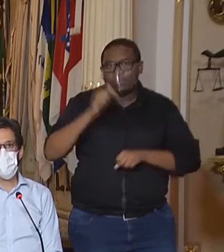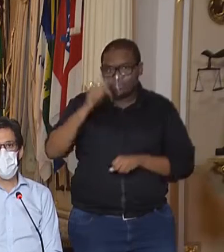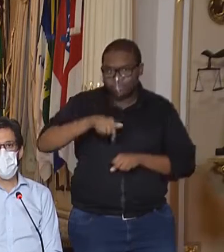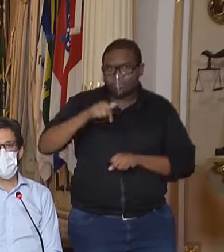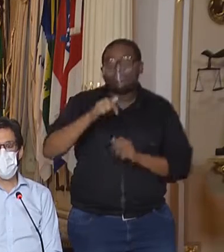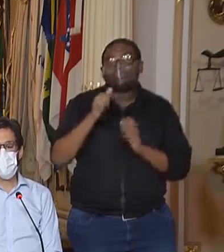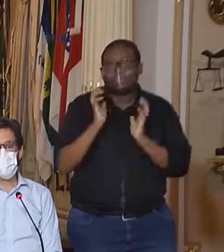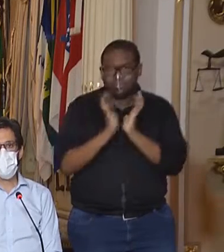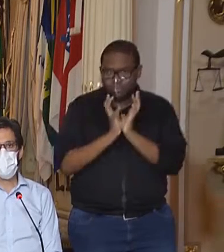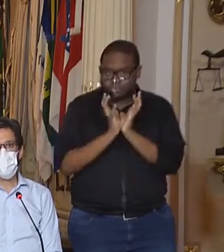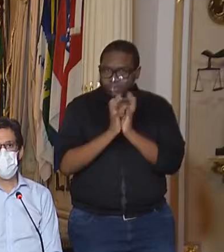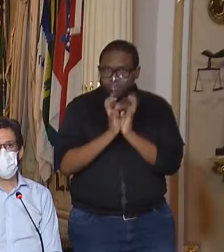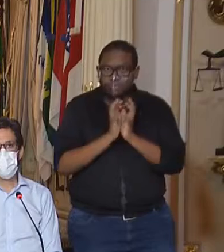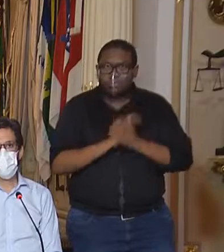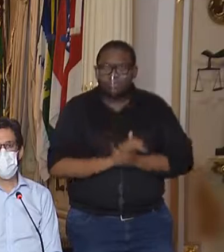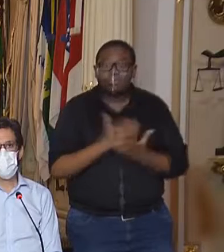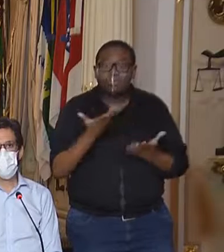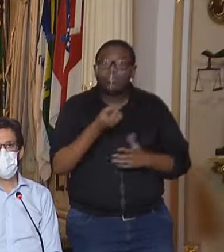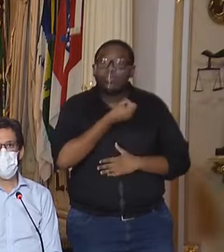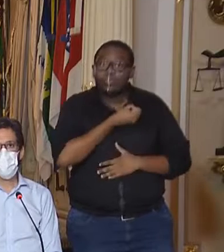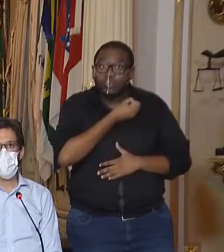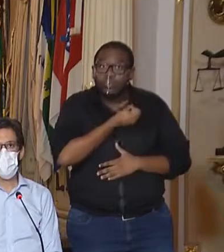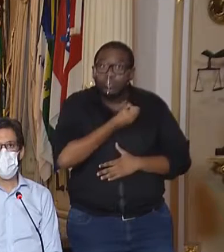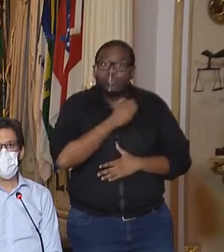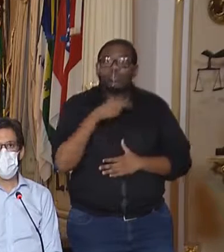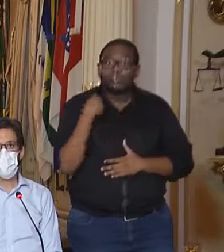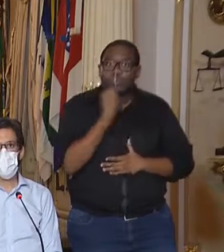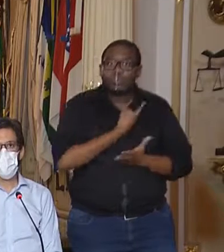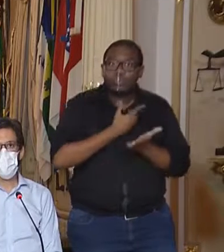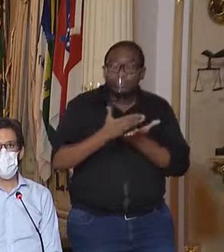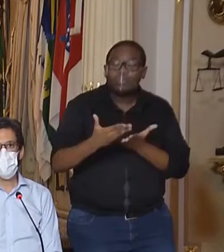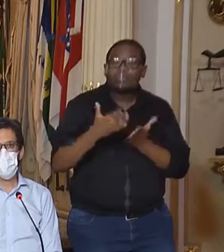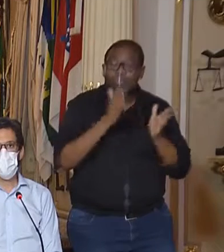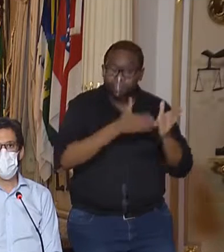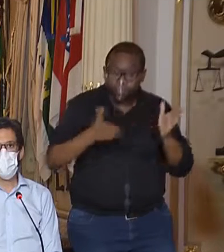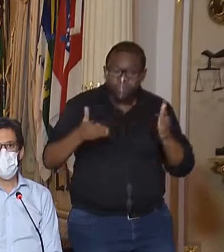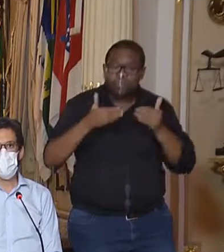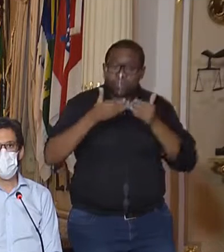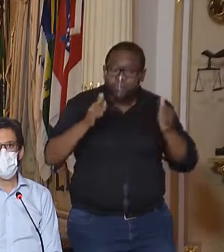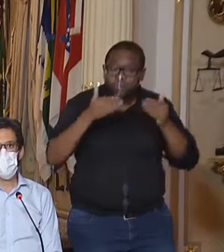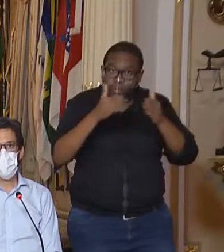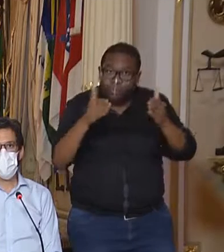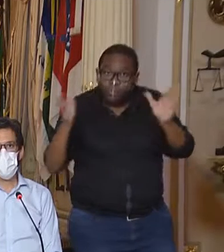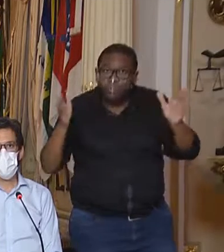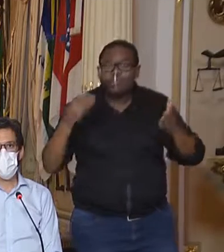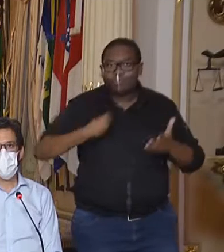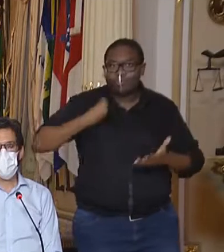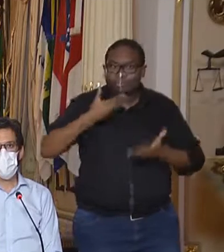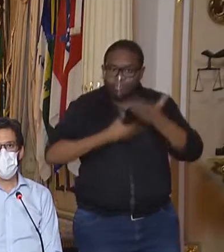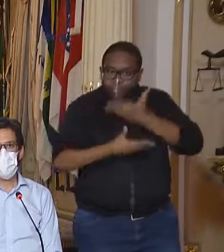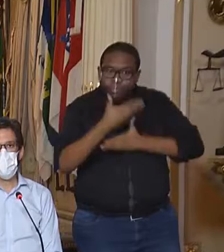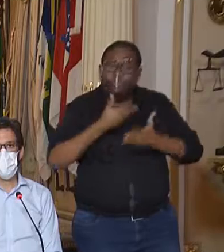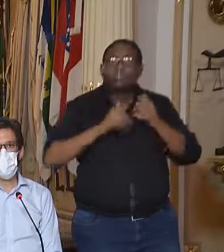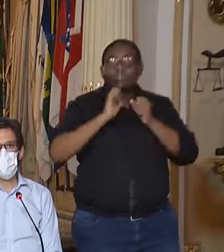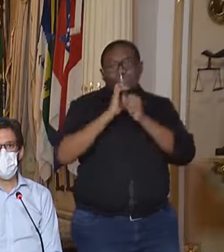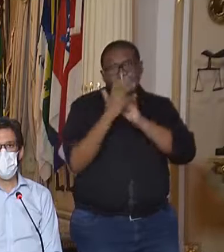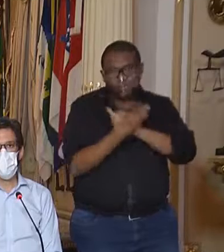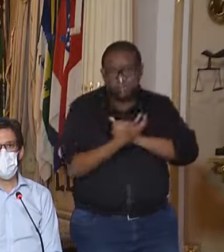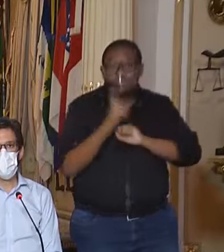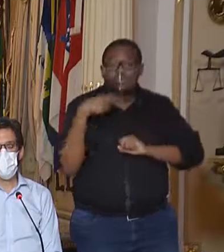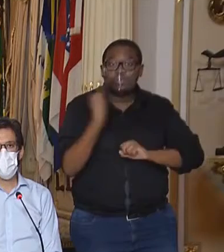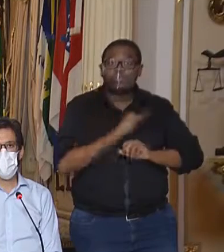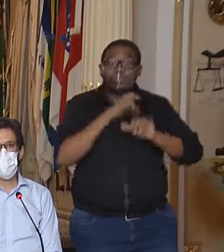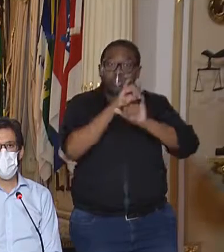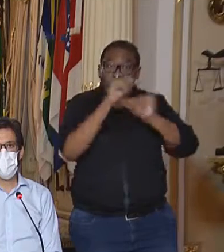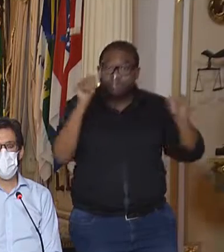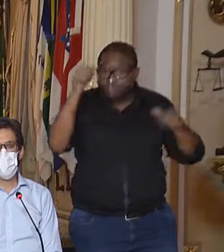daí, a partir da leitura dos números, começamos um processo de reabertura gradual, de convívio com a Covid-19. Já anunciamos